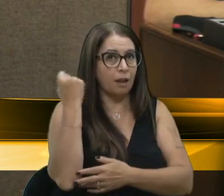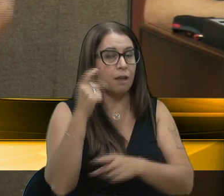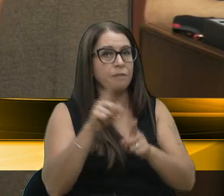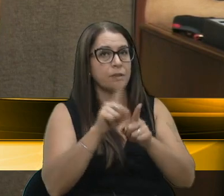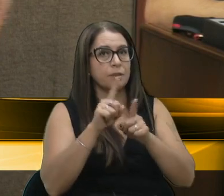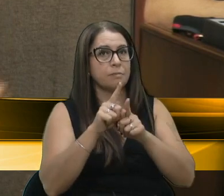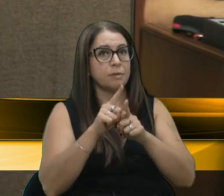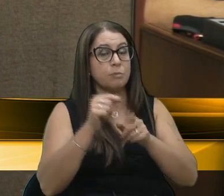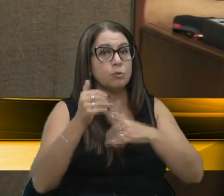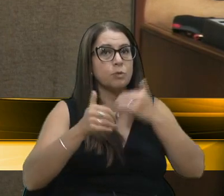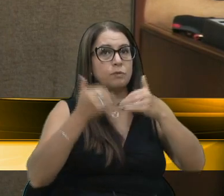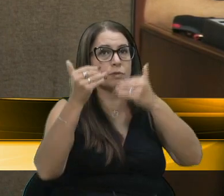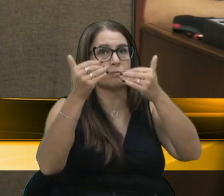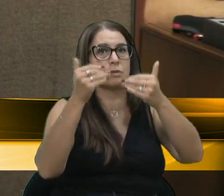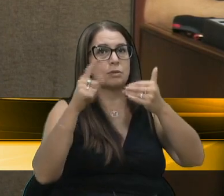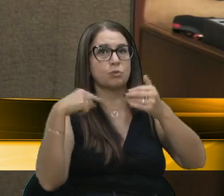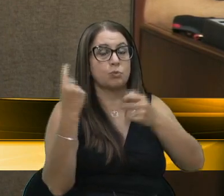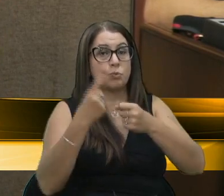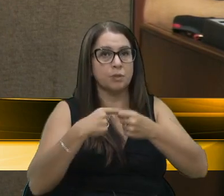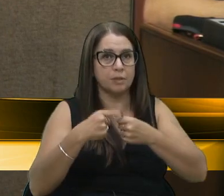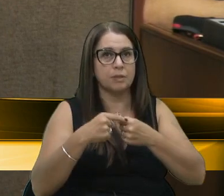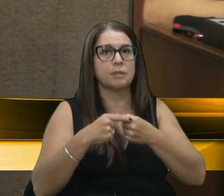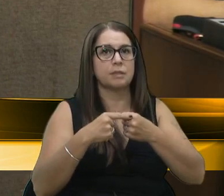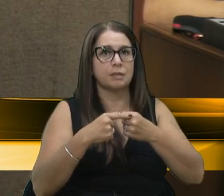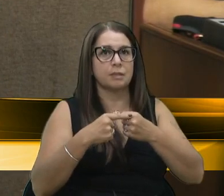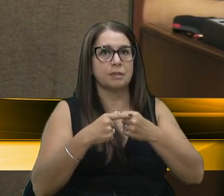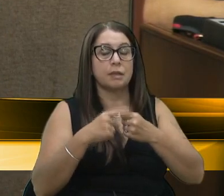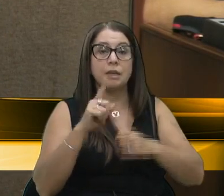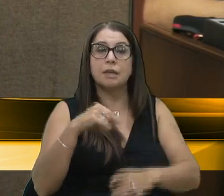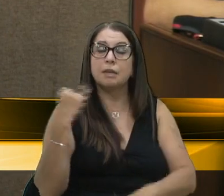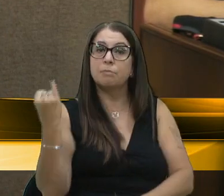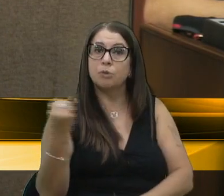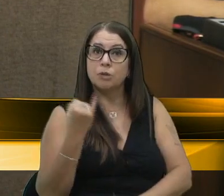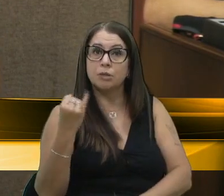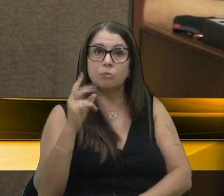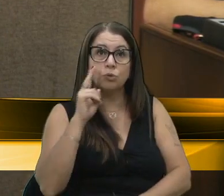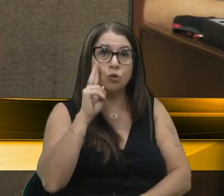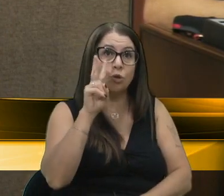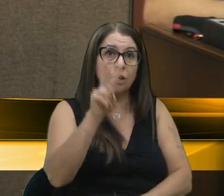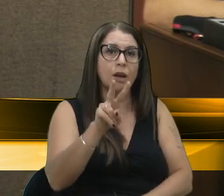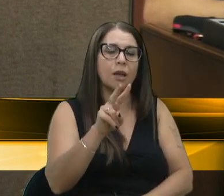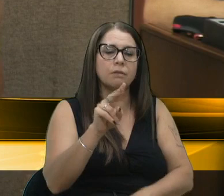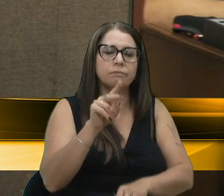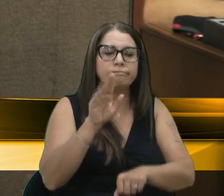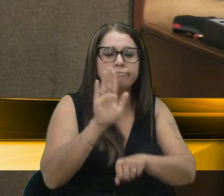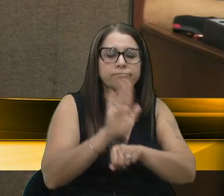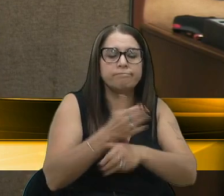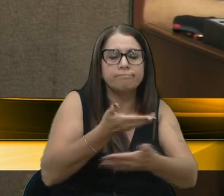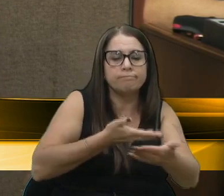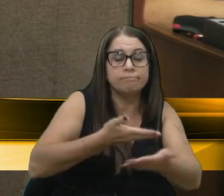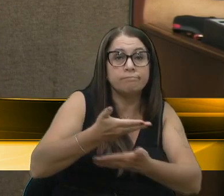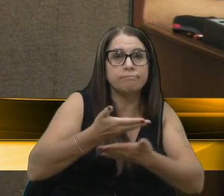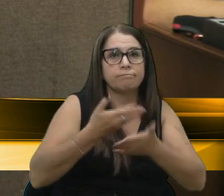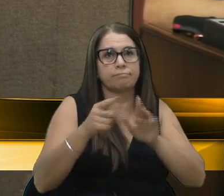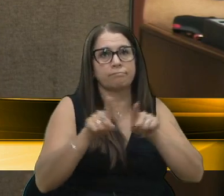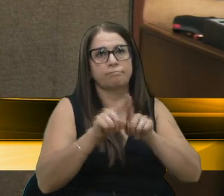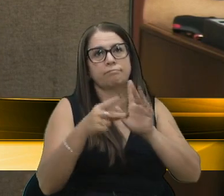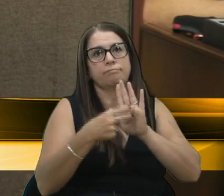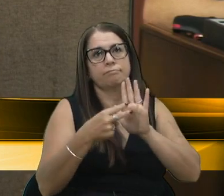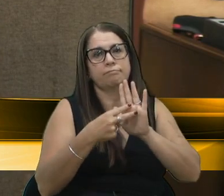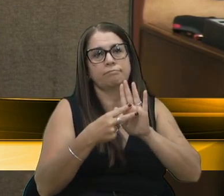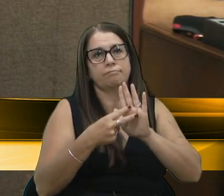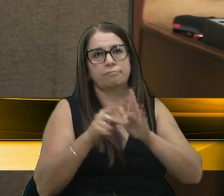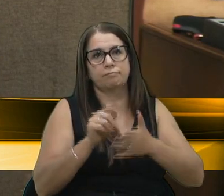para o desenvolvimento da nossa cidade. É de extrema importância a gente olhar com solidariedade e olhar com atenção essa